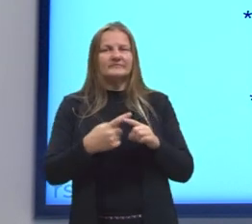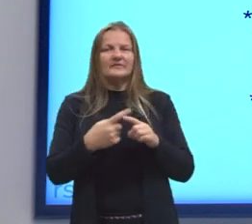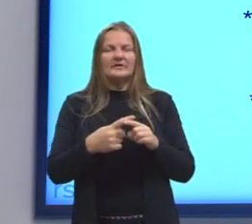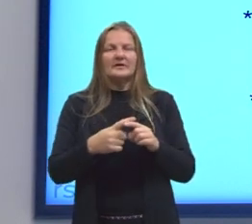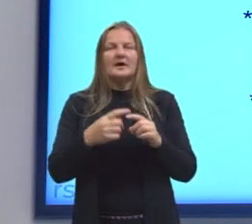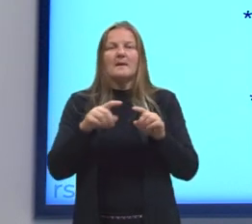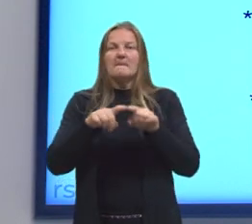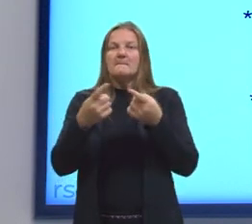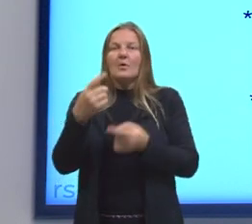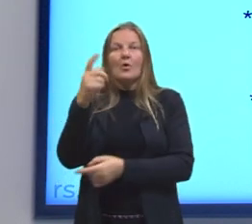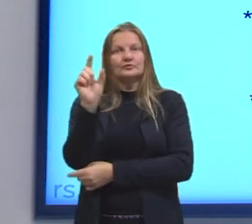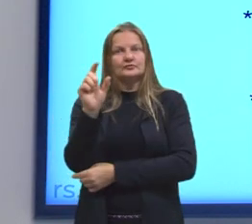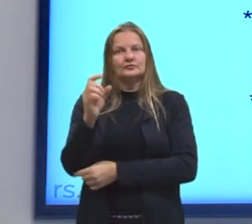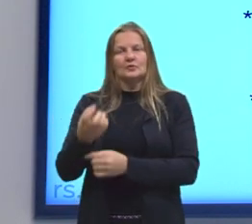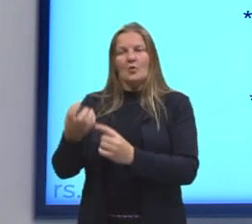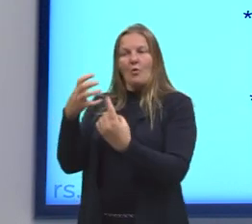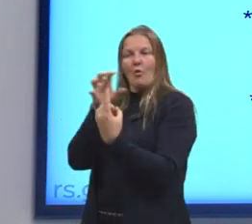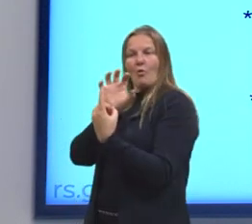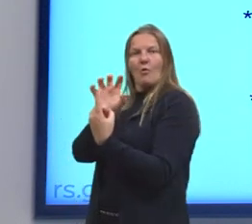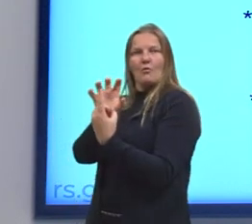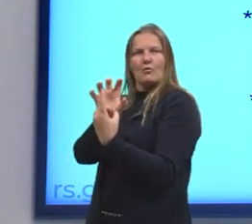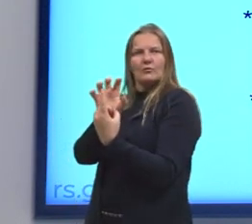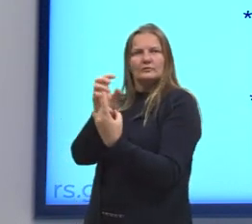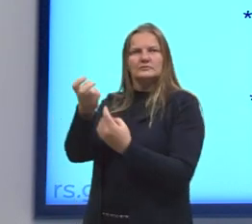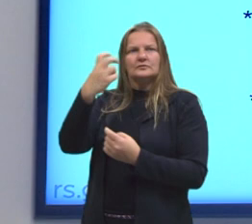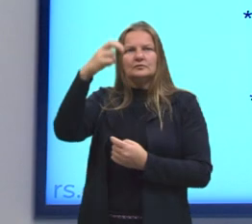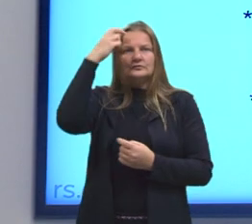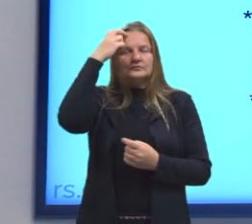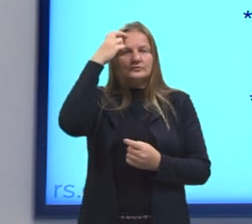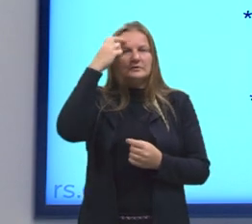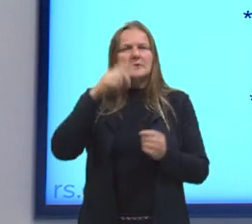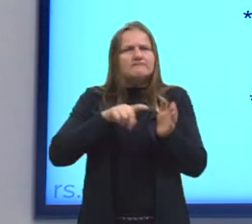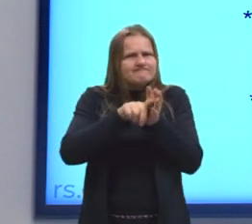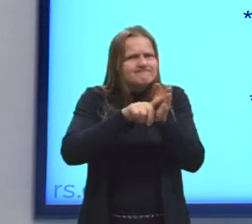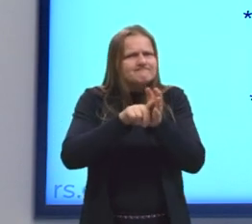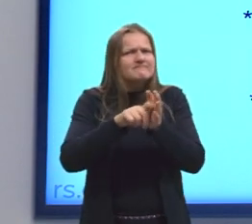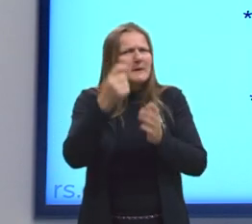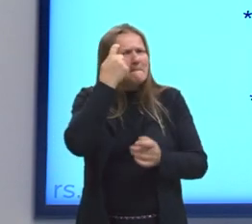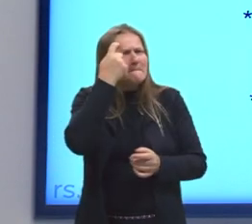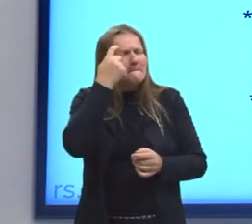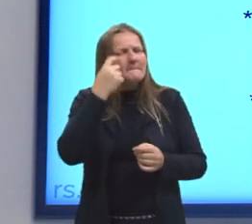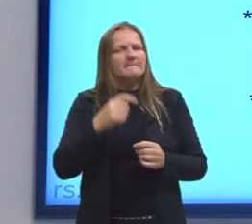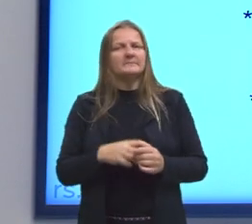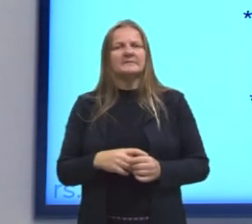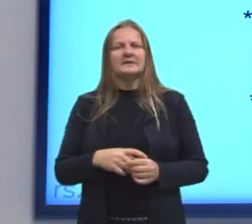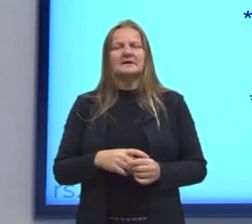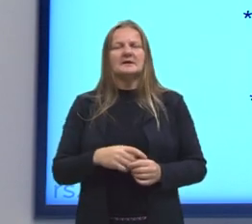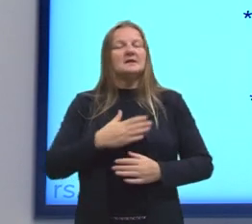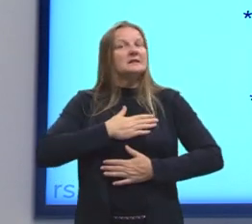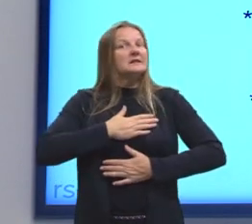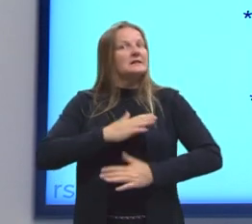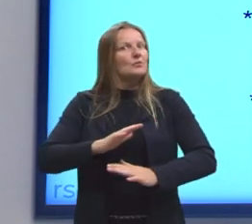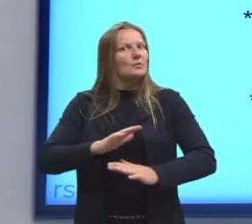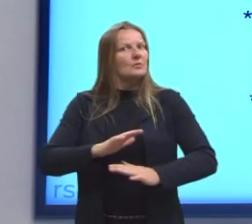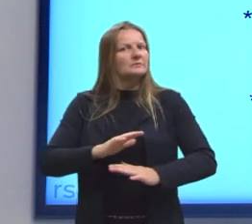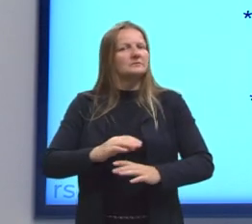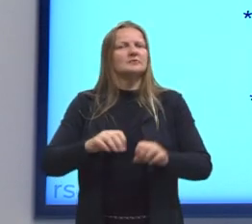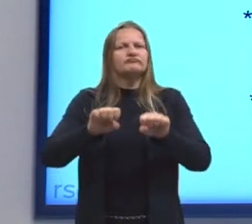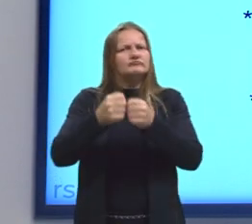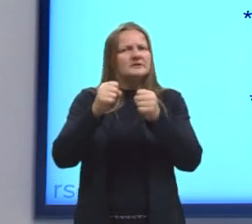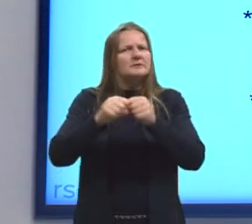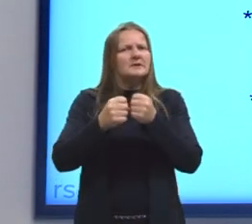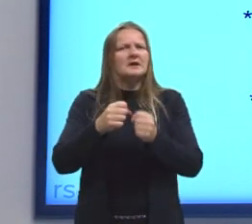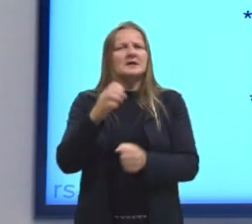contracultura, não. A contracultura está aí como forma de questionamento, em negação da cultura vigente. Ela quer quebrar